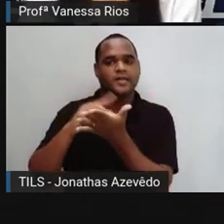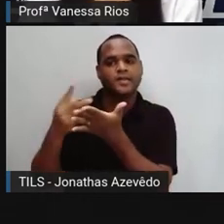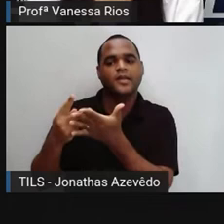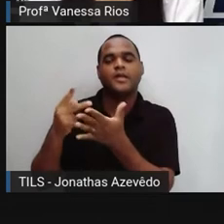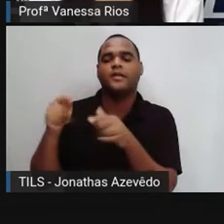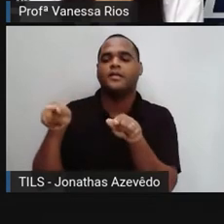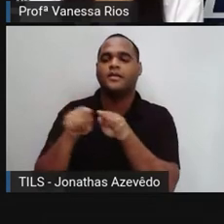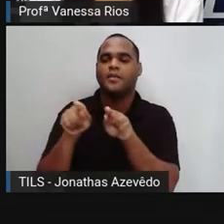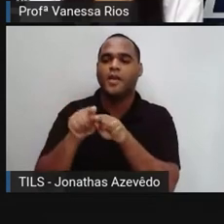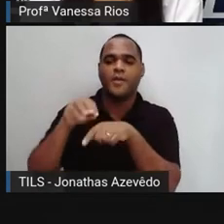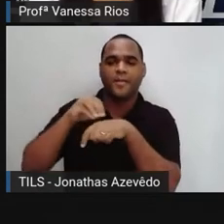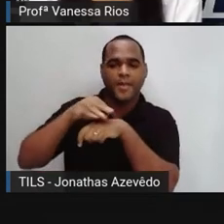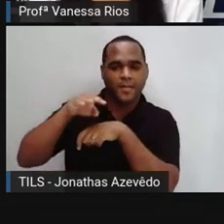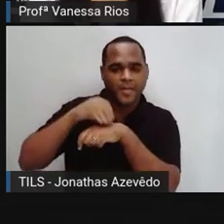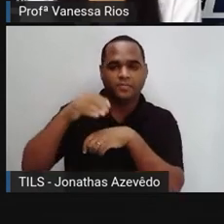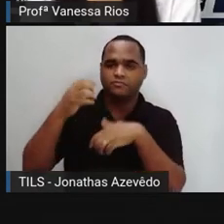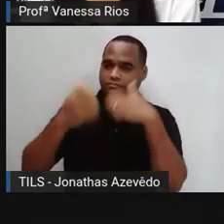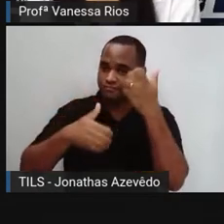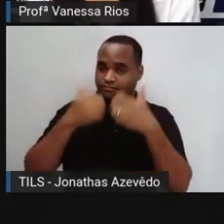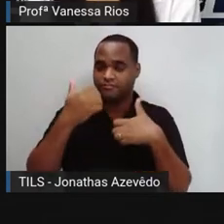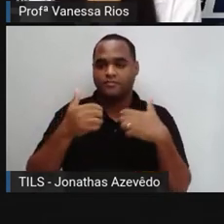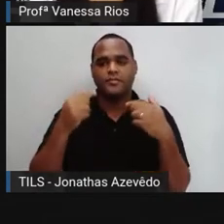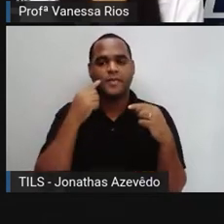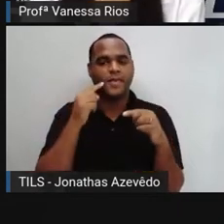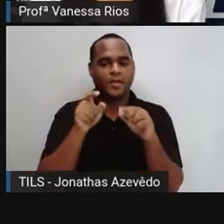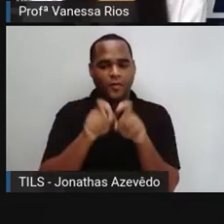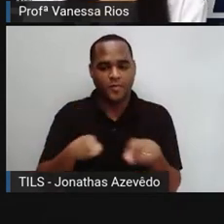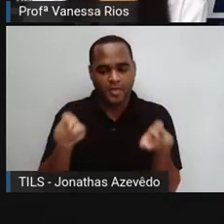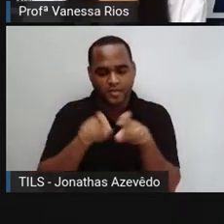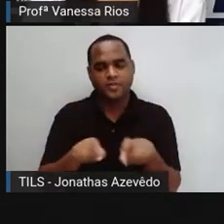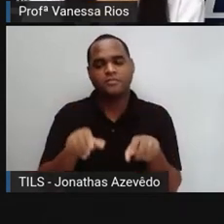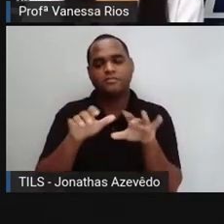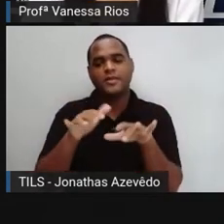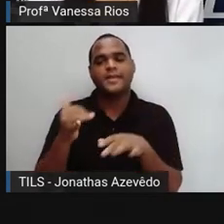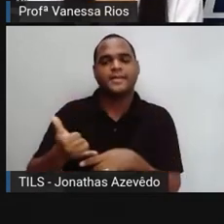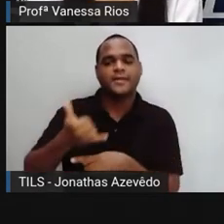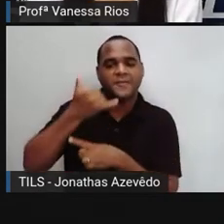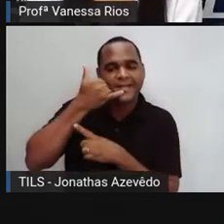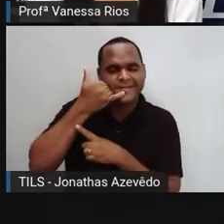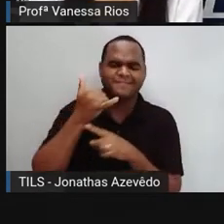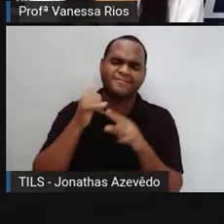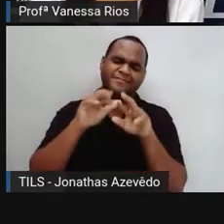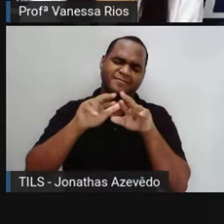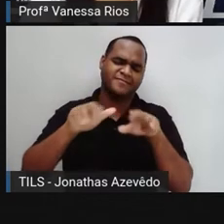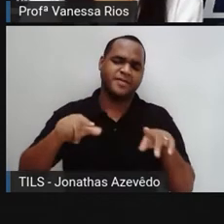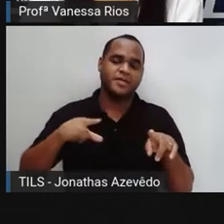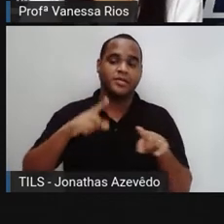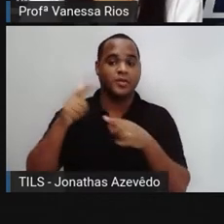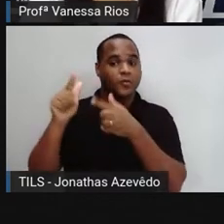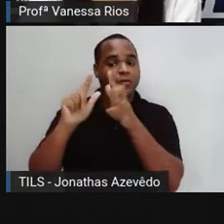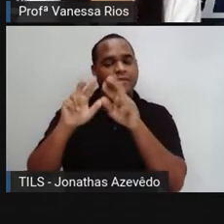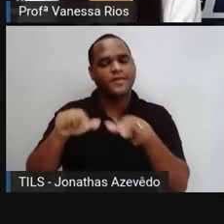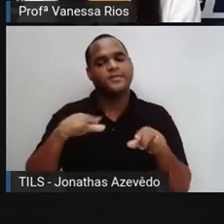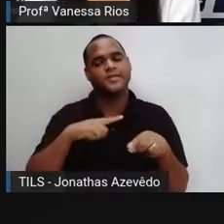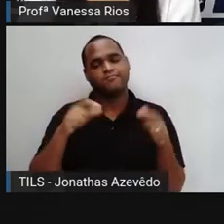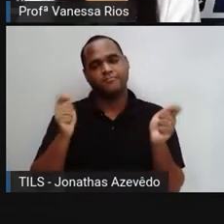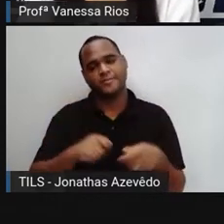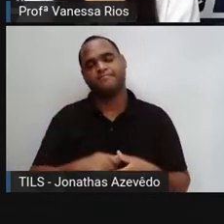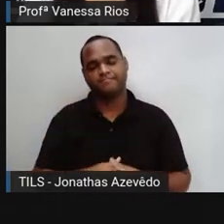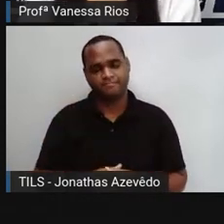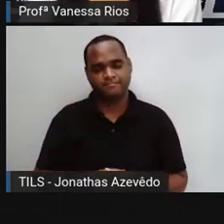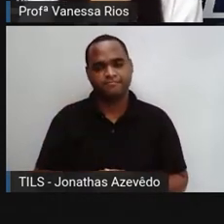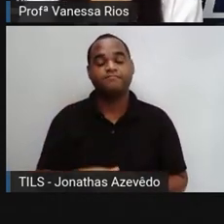transmitir informações usando computadores, smartphones e outros meios eletrônicos. Então,